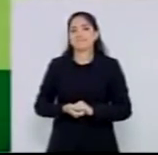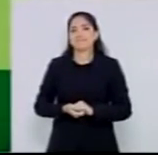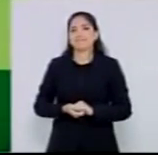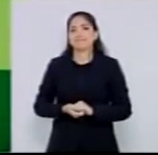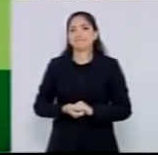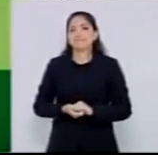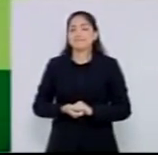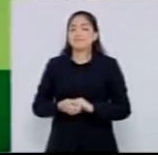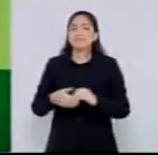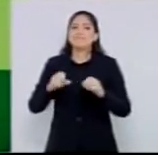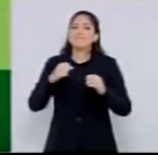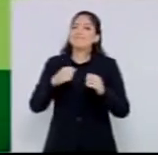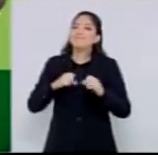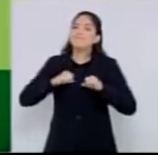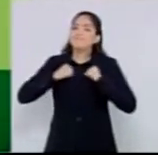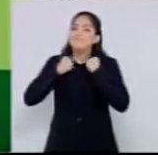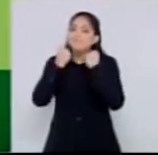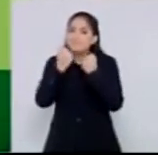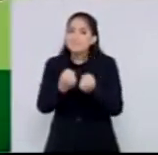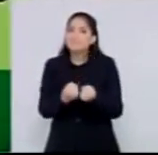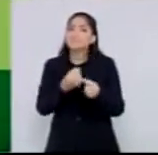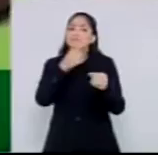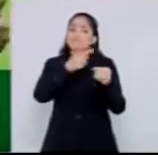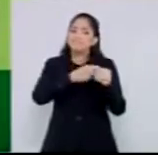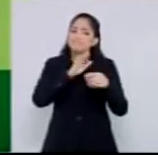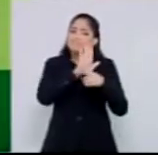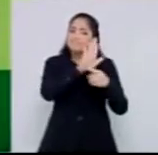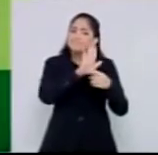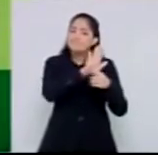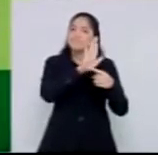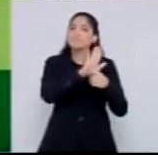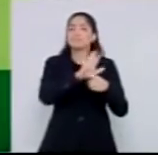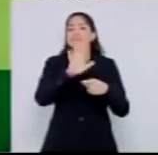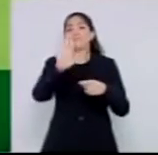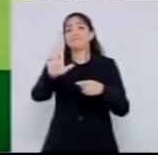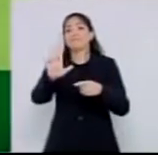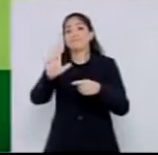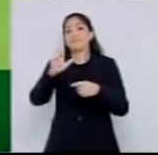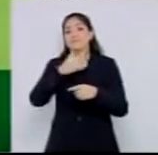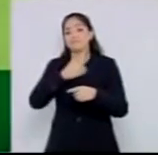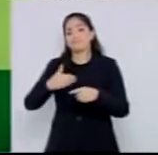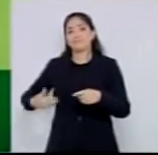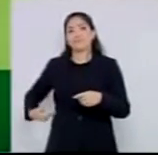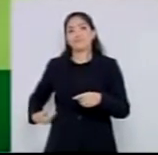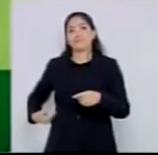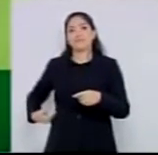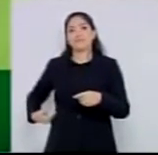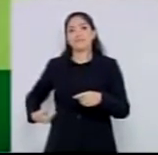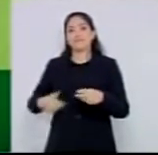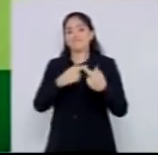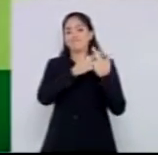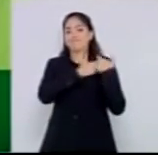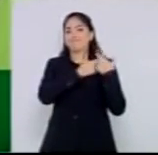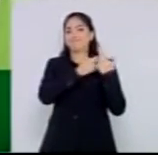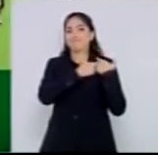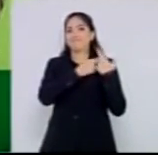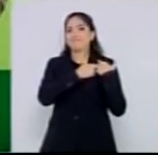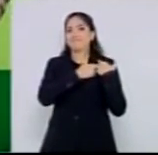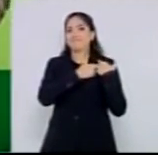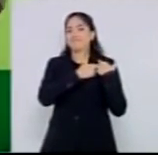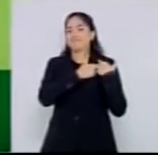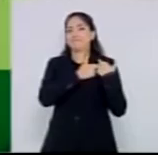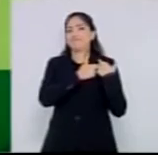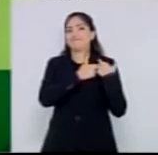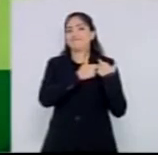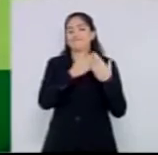tudo, para ajudar a sua cidade, a incompetência de um governo, e a ingratidão do governo, faz com que o munícipe,